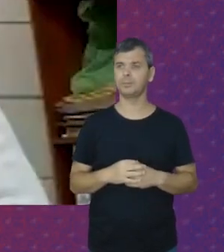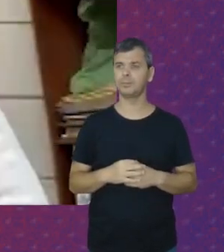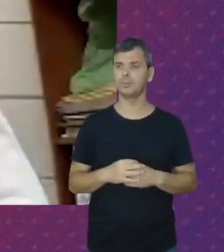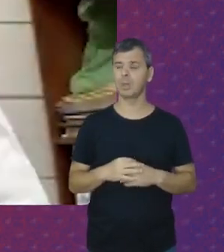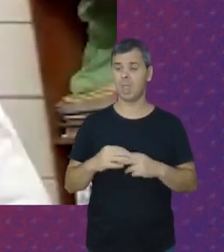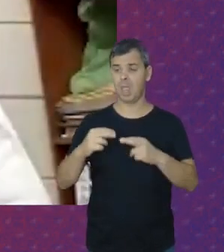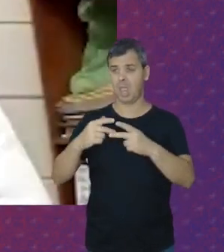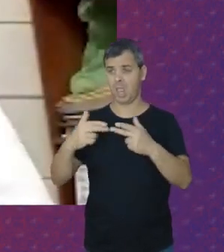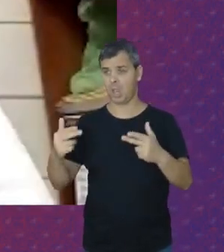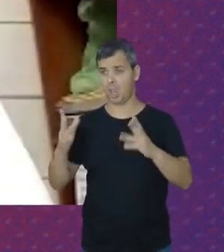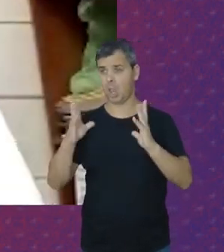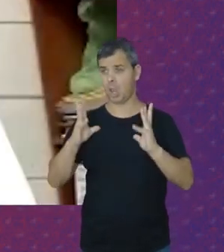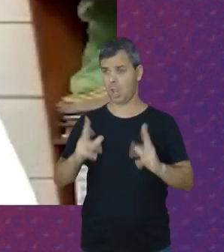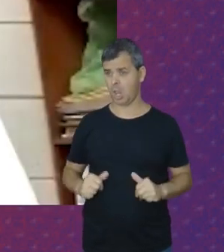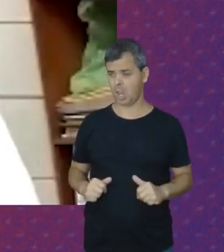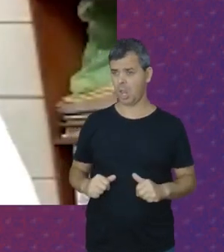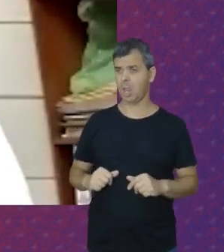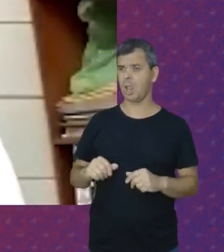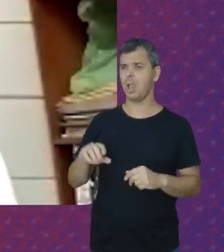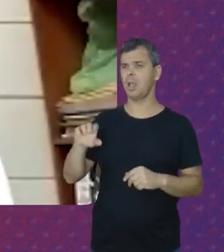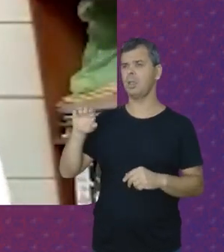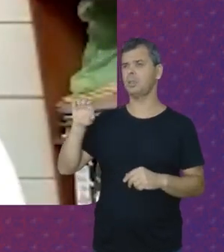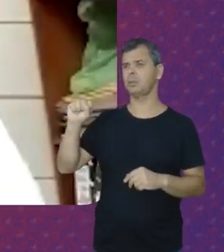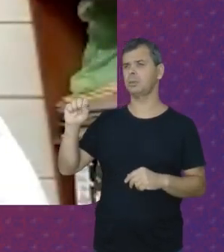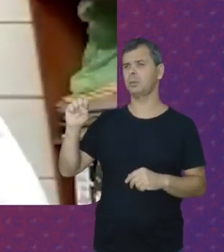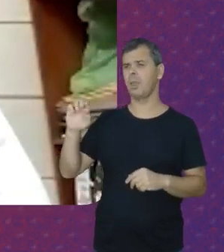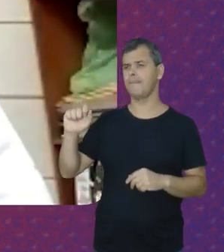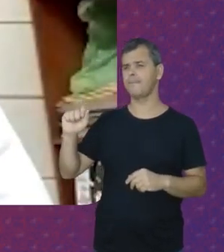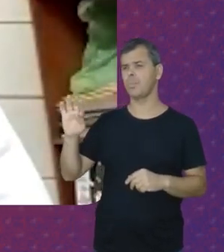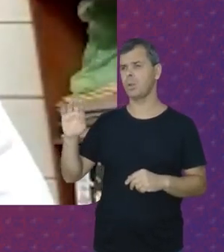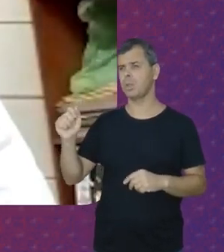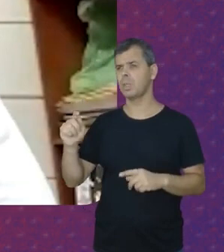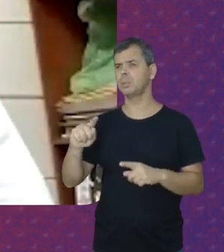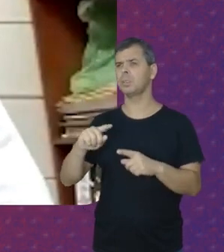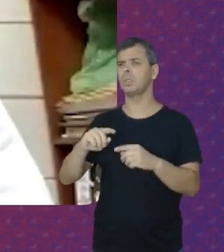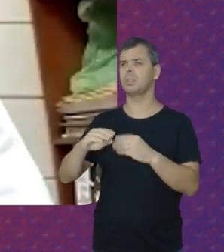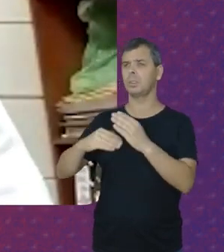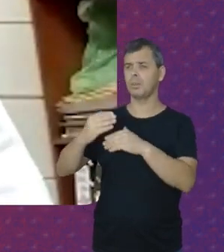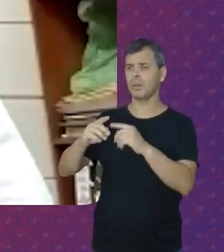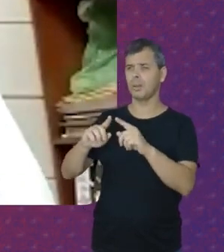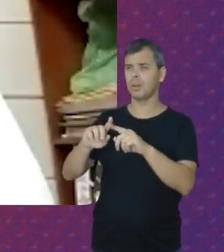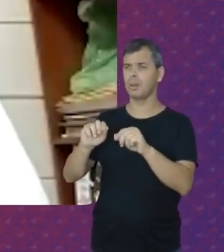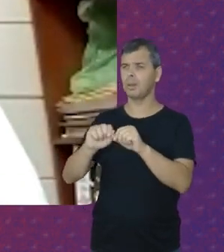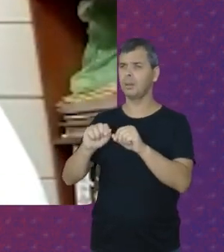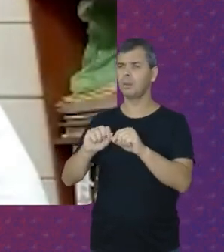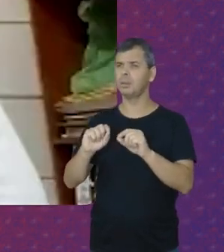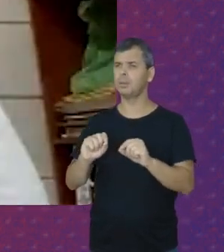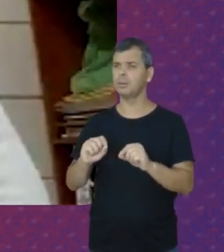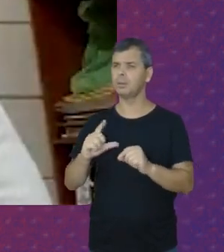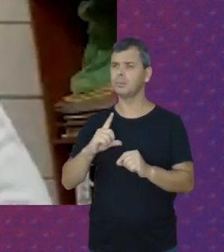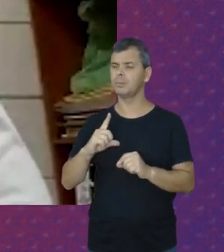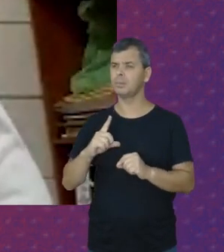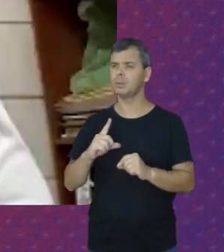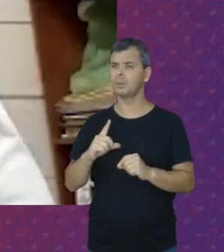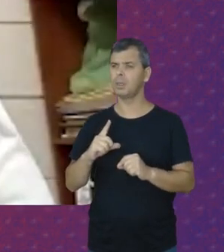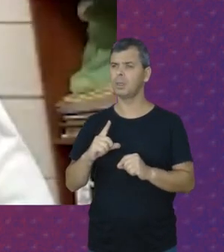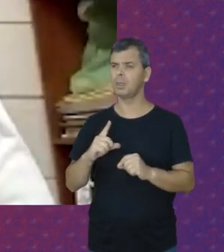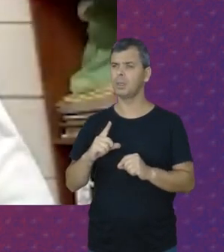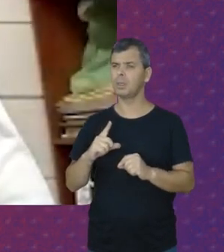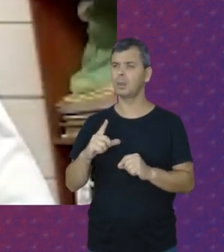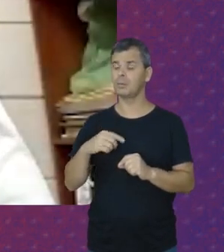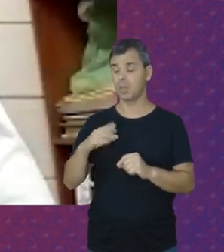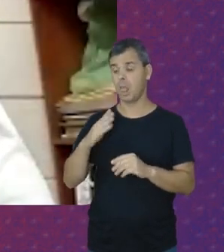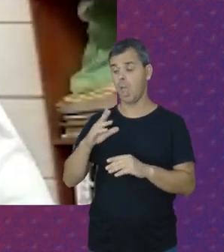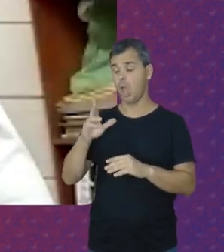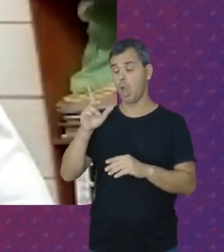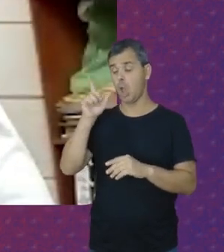De higiene Leia-se Sabonete Desodorando O papel higiênico E Se ela Tupisse No local